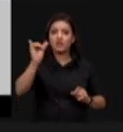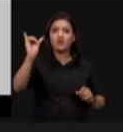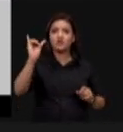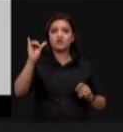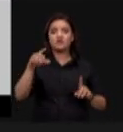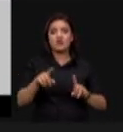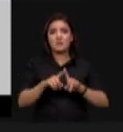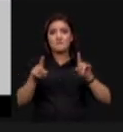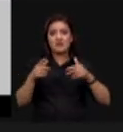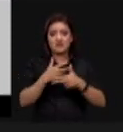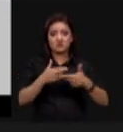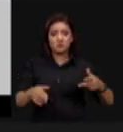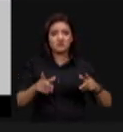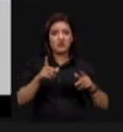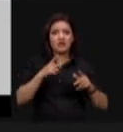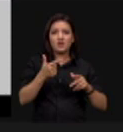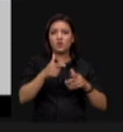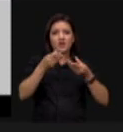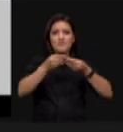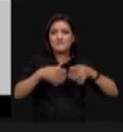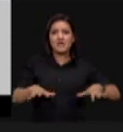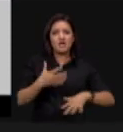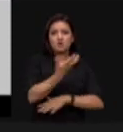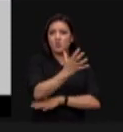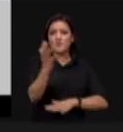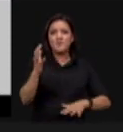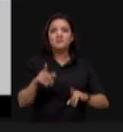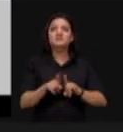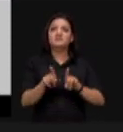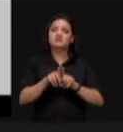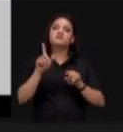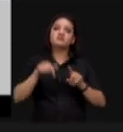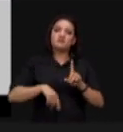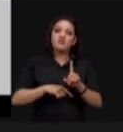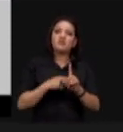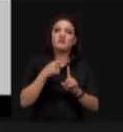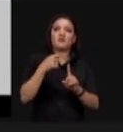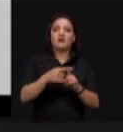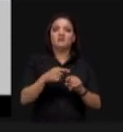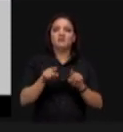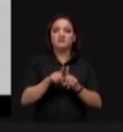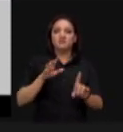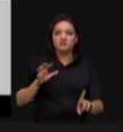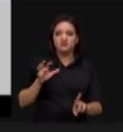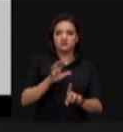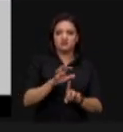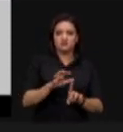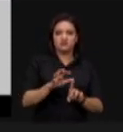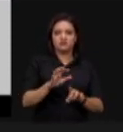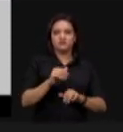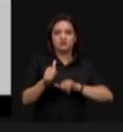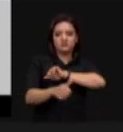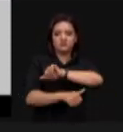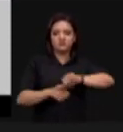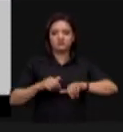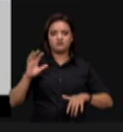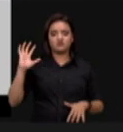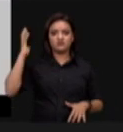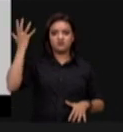renováveis e de todo positivas no que tange ao impacto sobre a mudança do clima